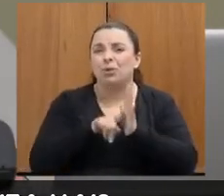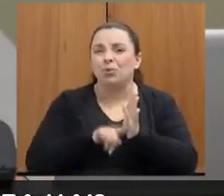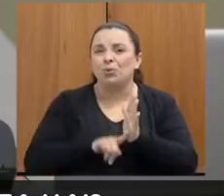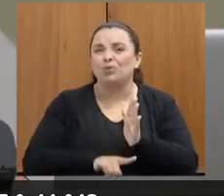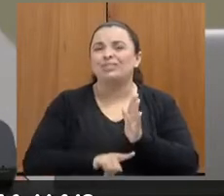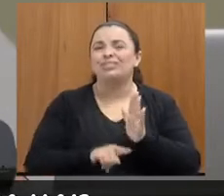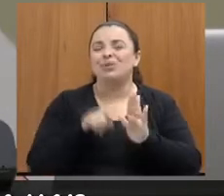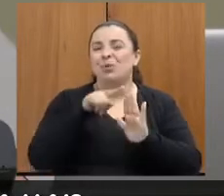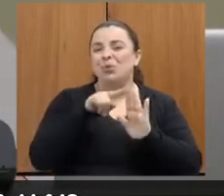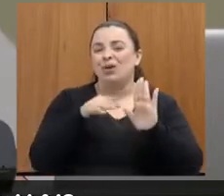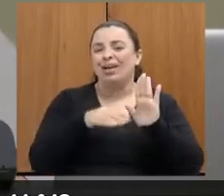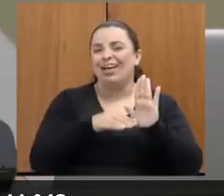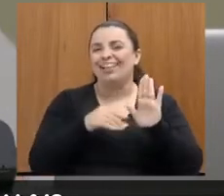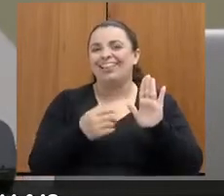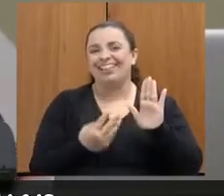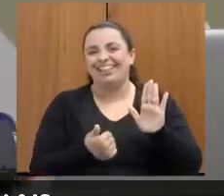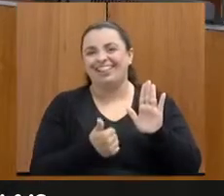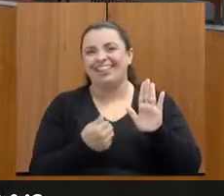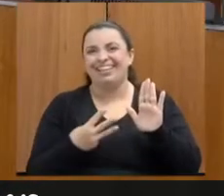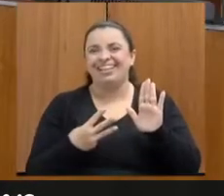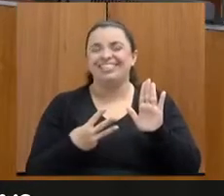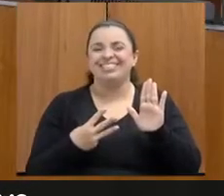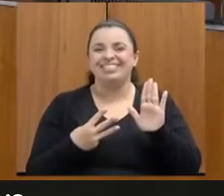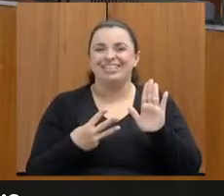que número simbólico, não é, Kíria? 13.